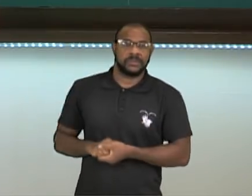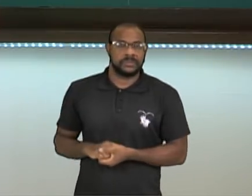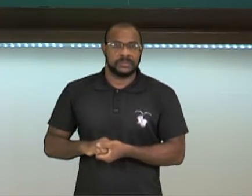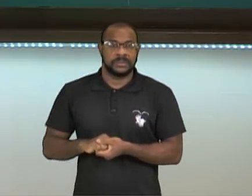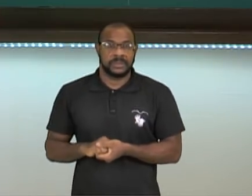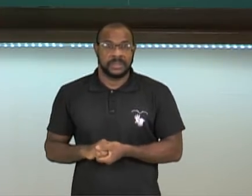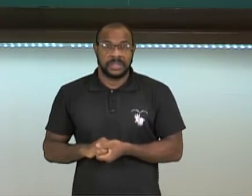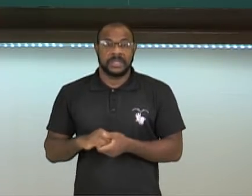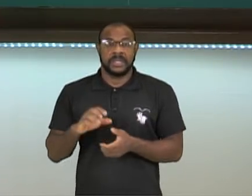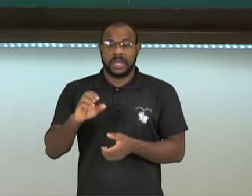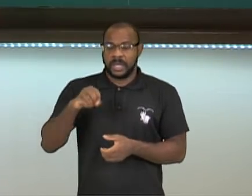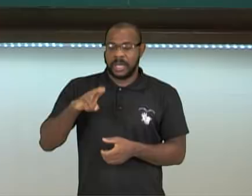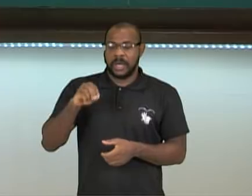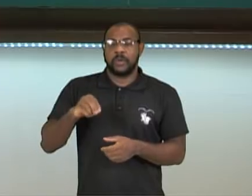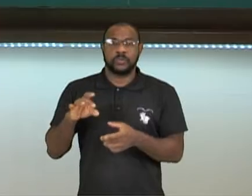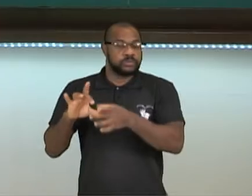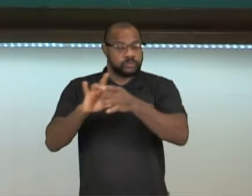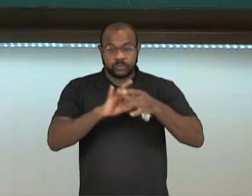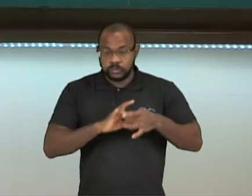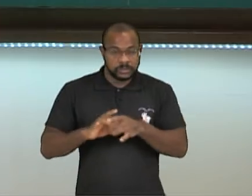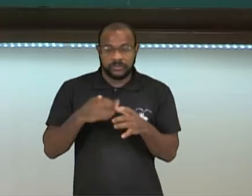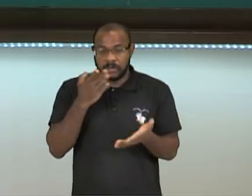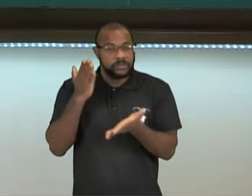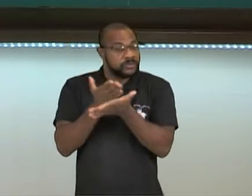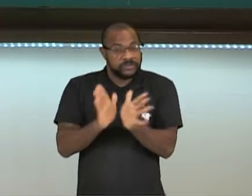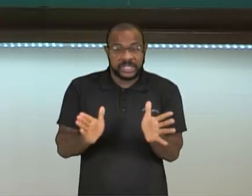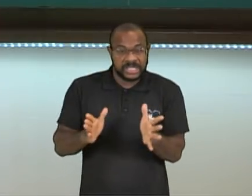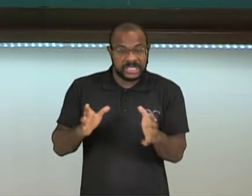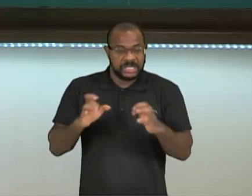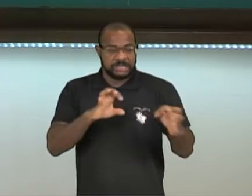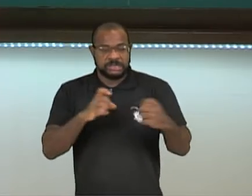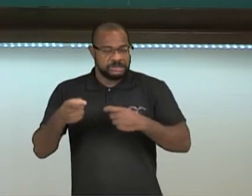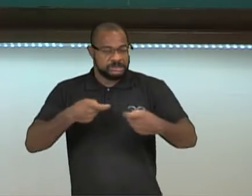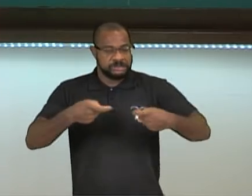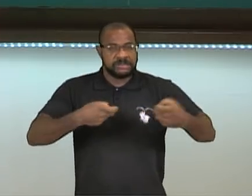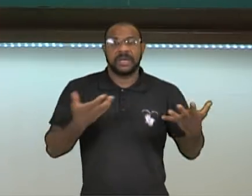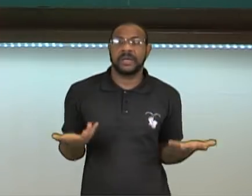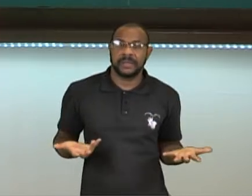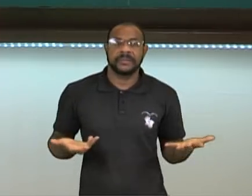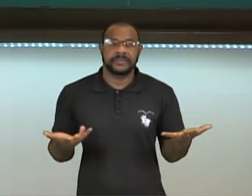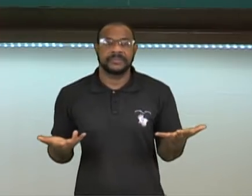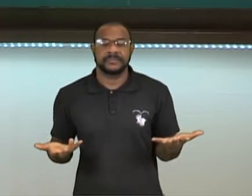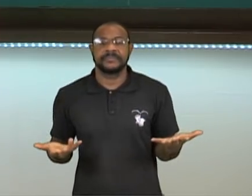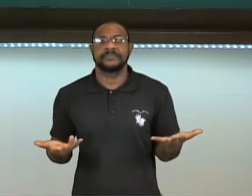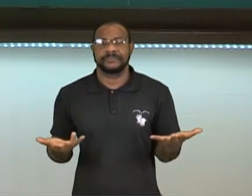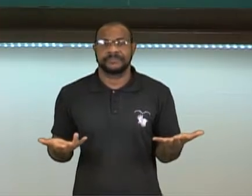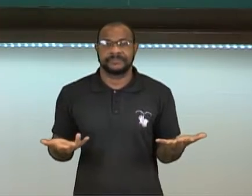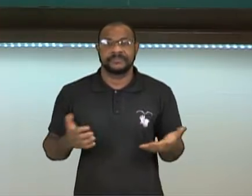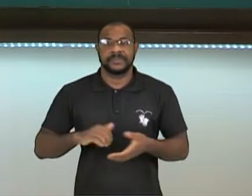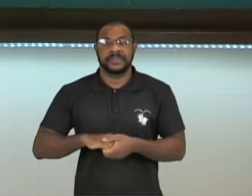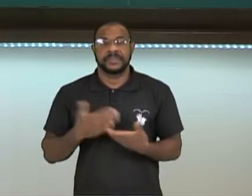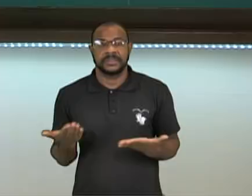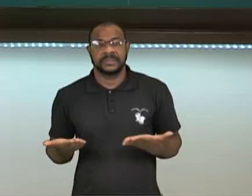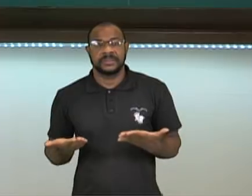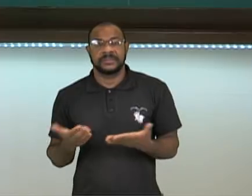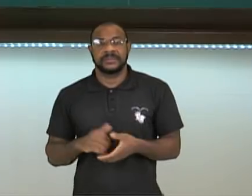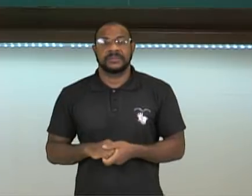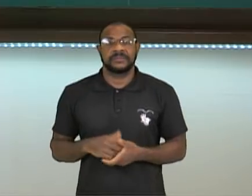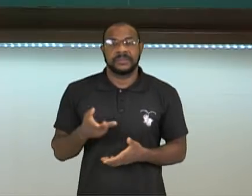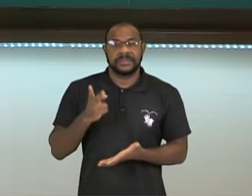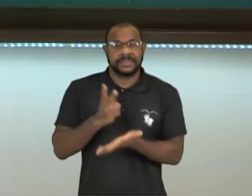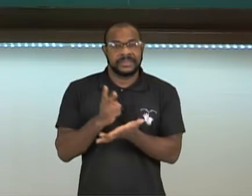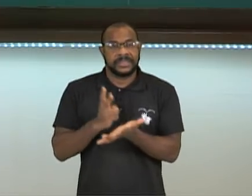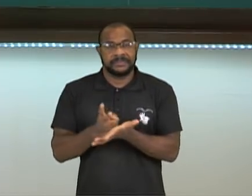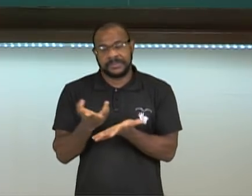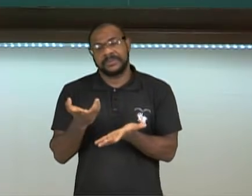disso! Claro que a ONU não tem poder sobre tudo. É muita... Você entende que a palavra todas